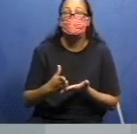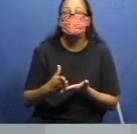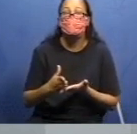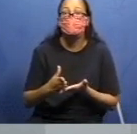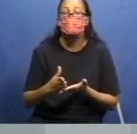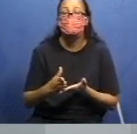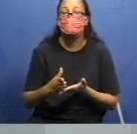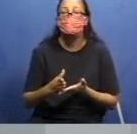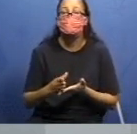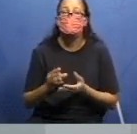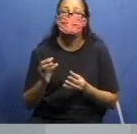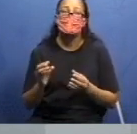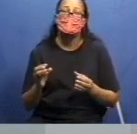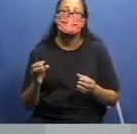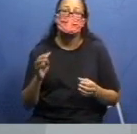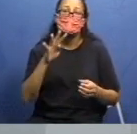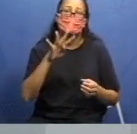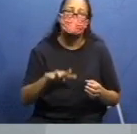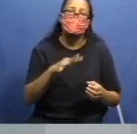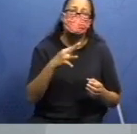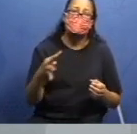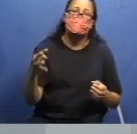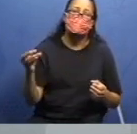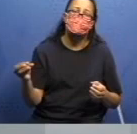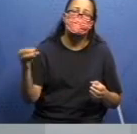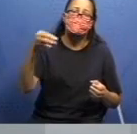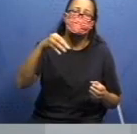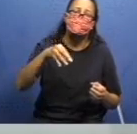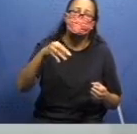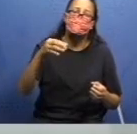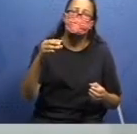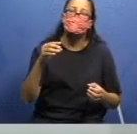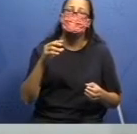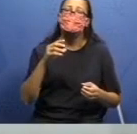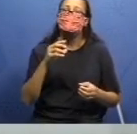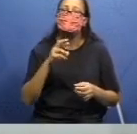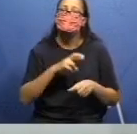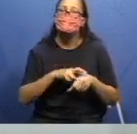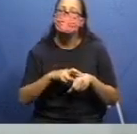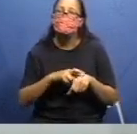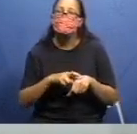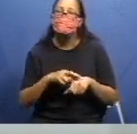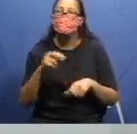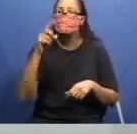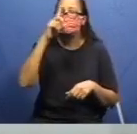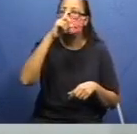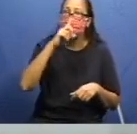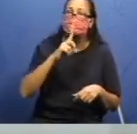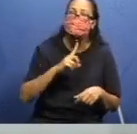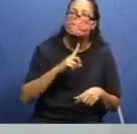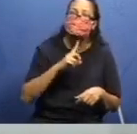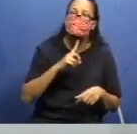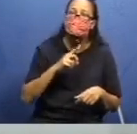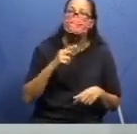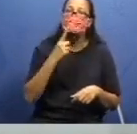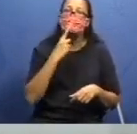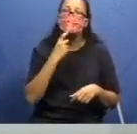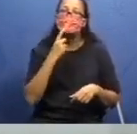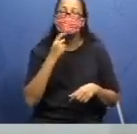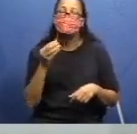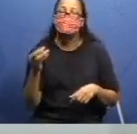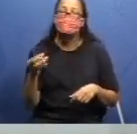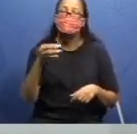quadradinhos. Então, eu vou colocar aqui, Tampinha roxa, tampinha amarela, tampinha vermelha.